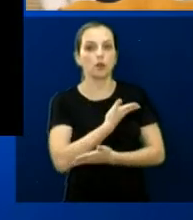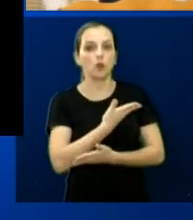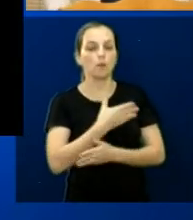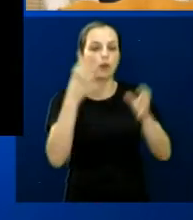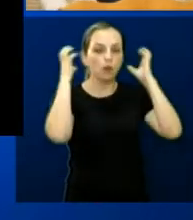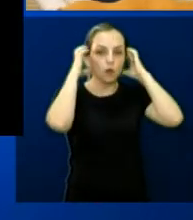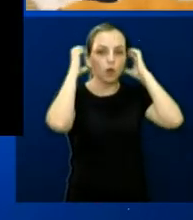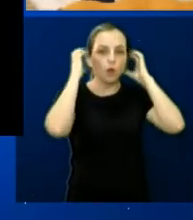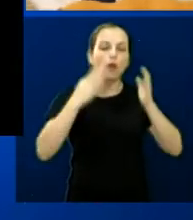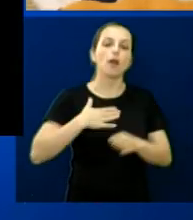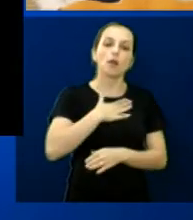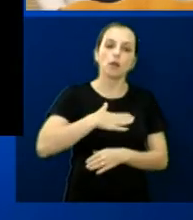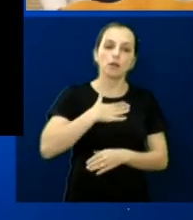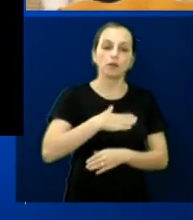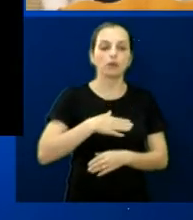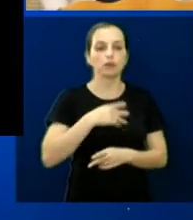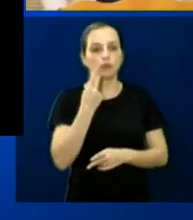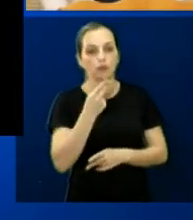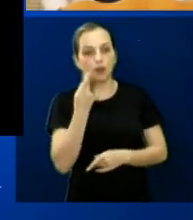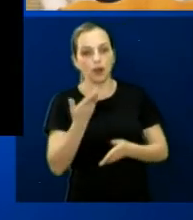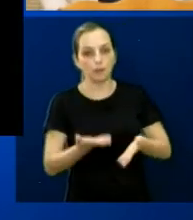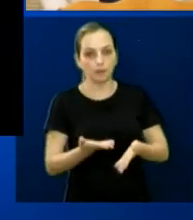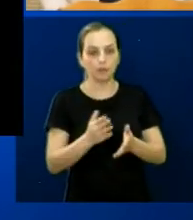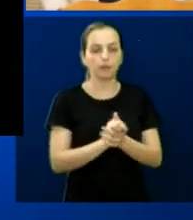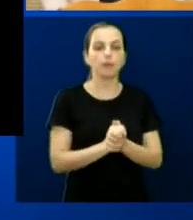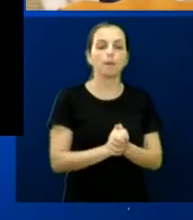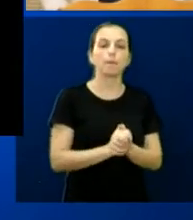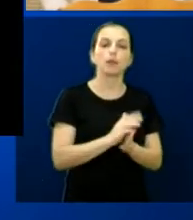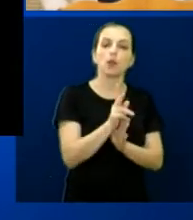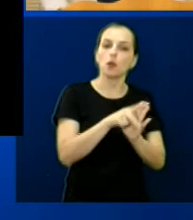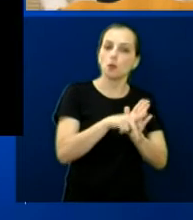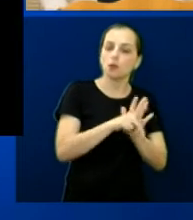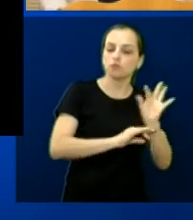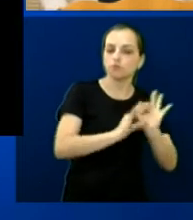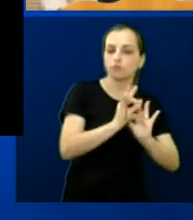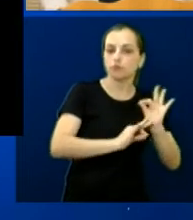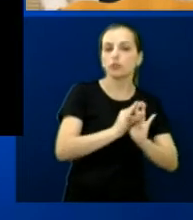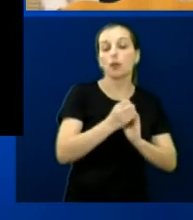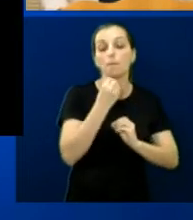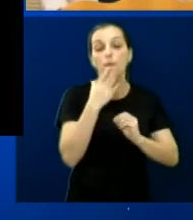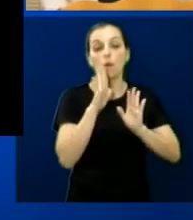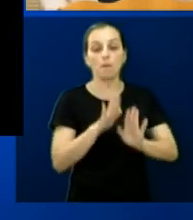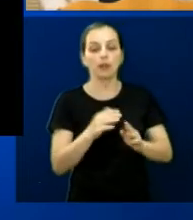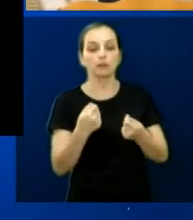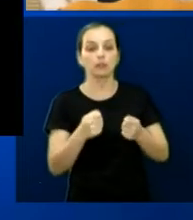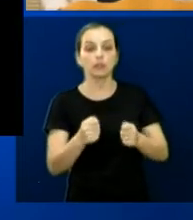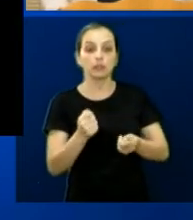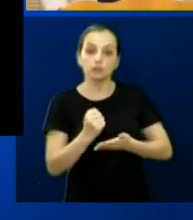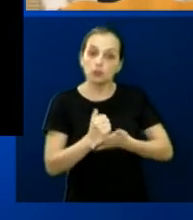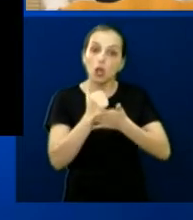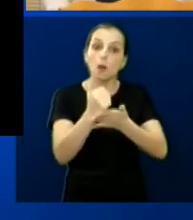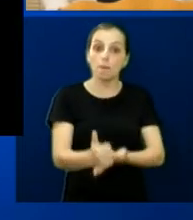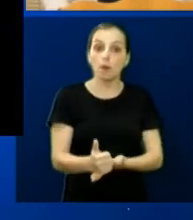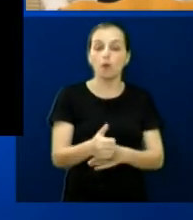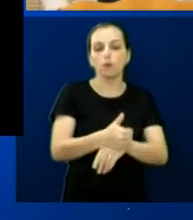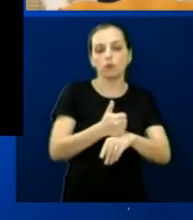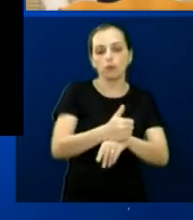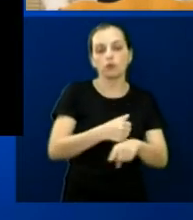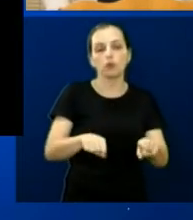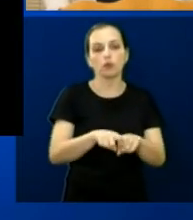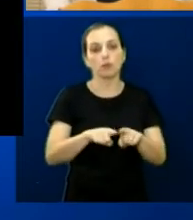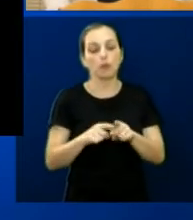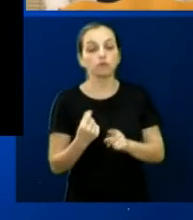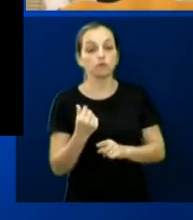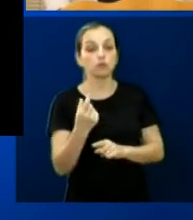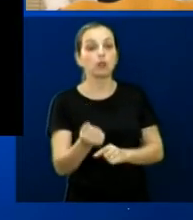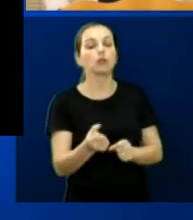sempre gosta de falar. O projeto é muito bom, porém precisa de todo tipo de apoio, desde o financeiro até mesmo o profissional, onde as pessoas